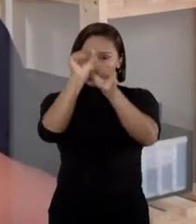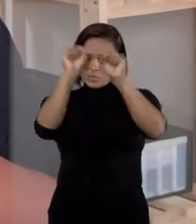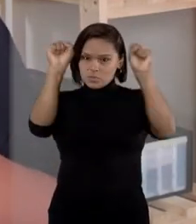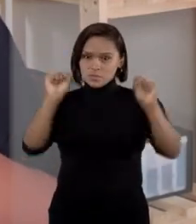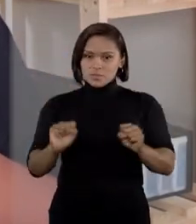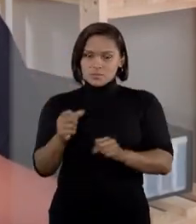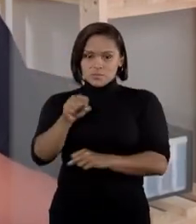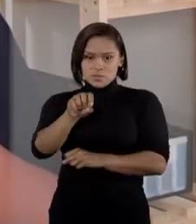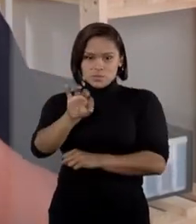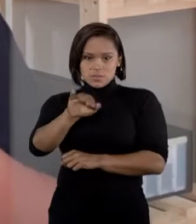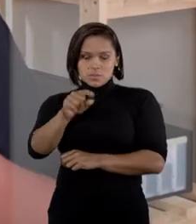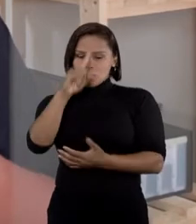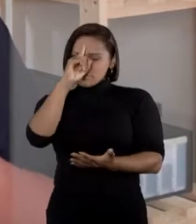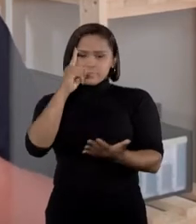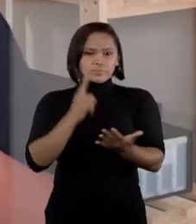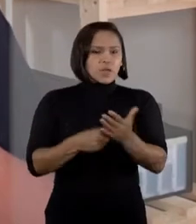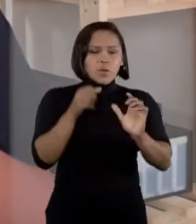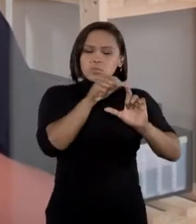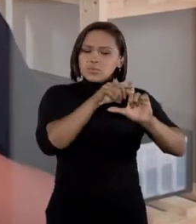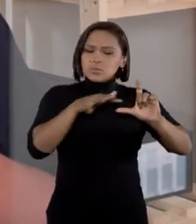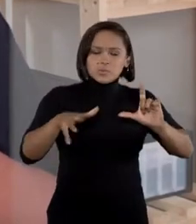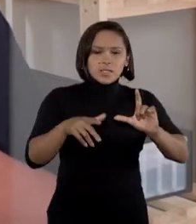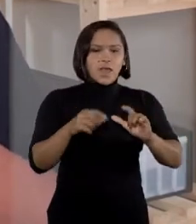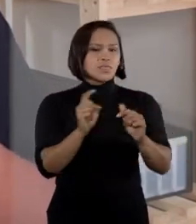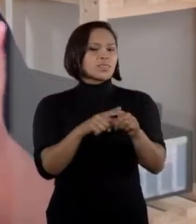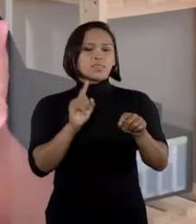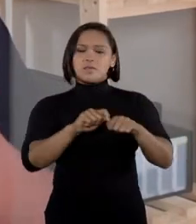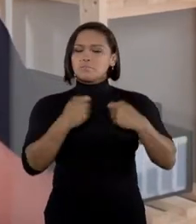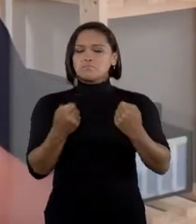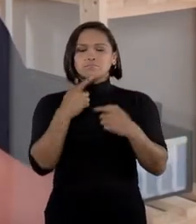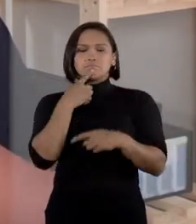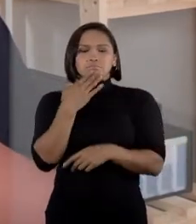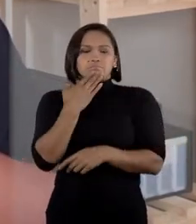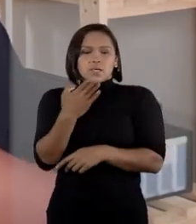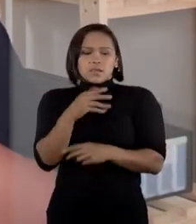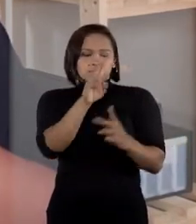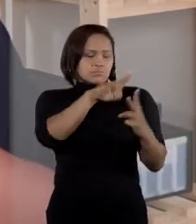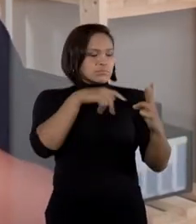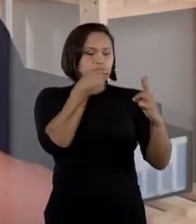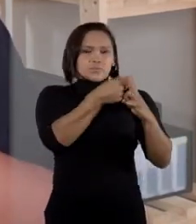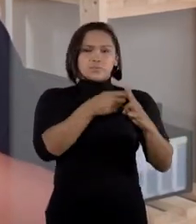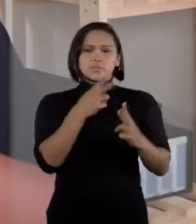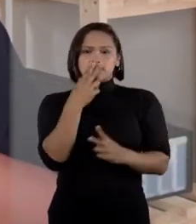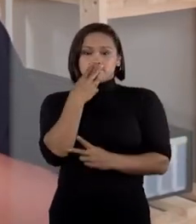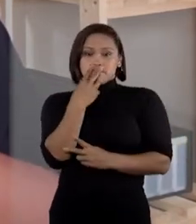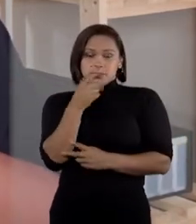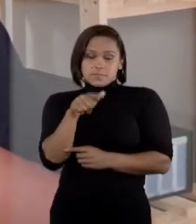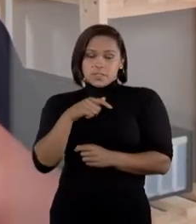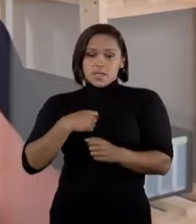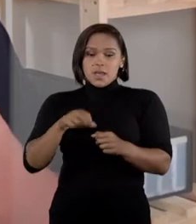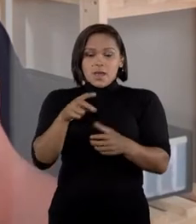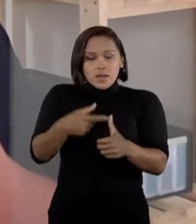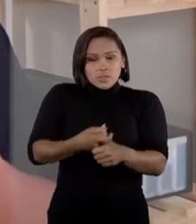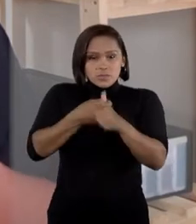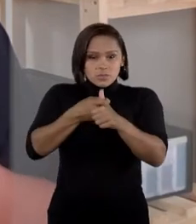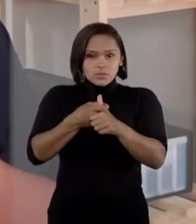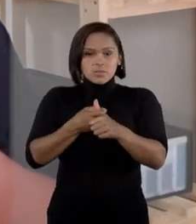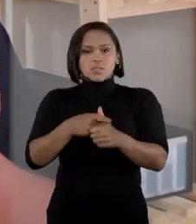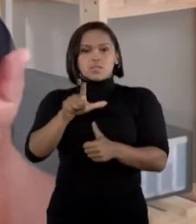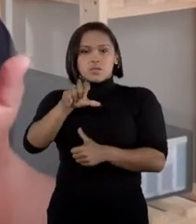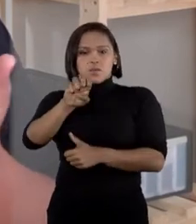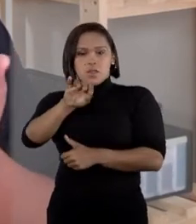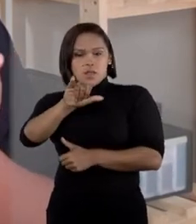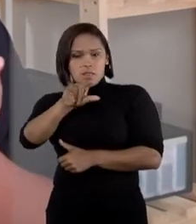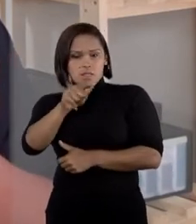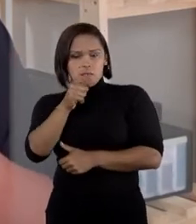ar, a decisão não foi publicada nem disponibilizada às partes. Por conta disso, a empresa pediu a suspensão do leilão